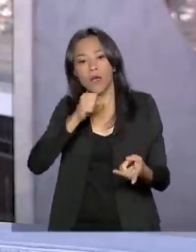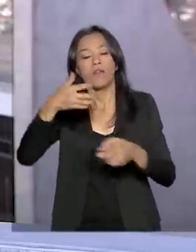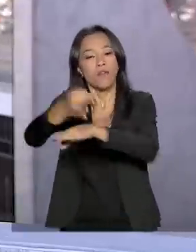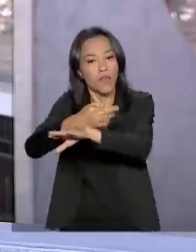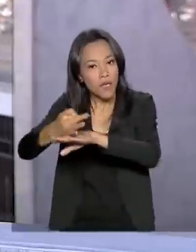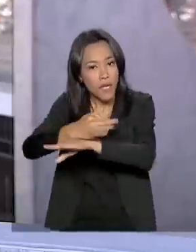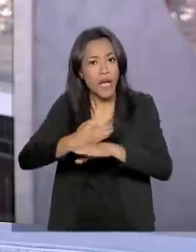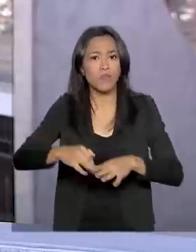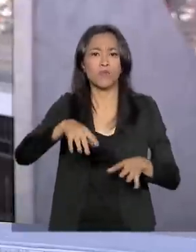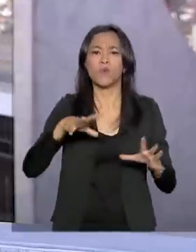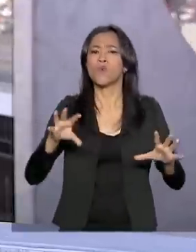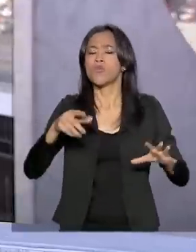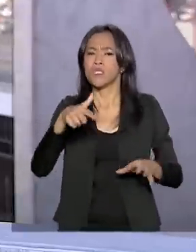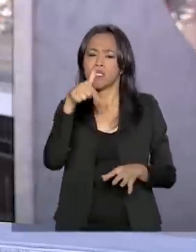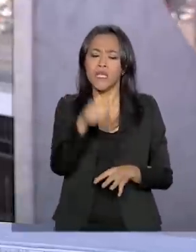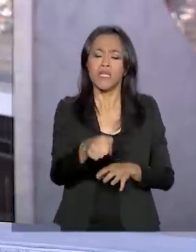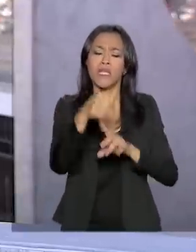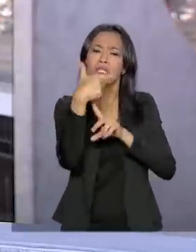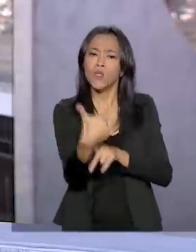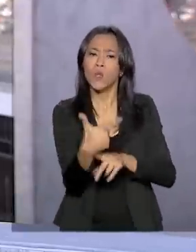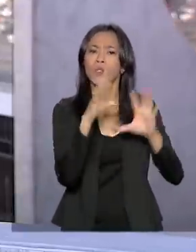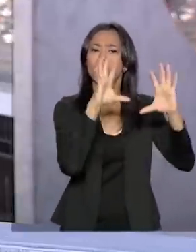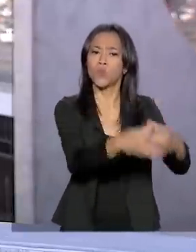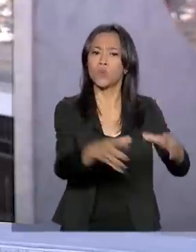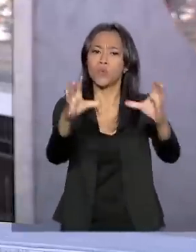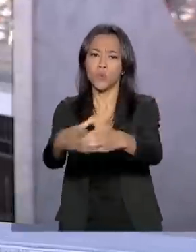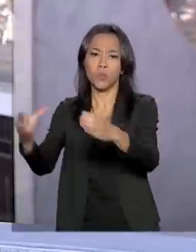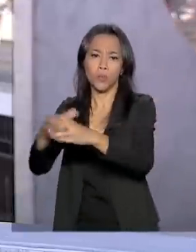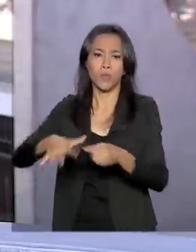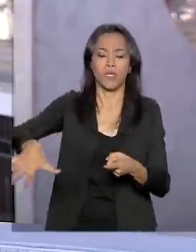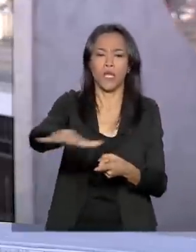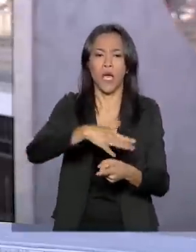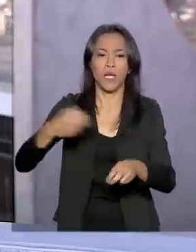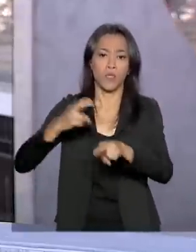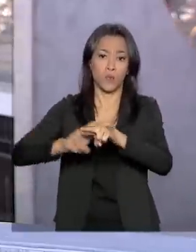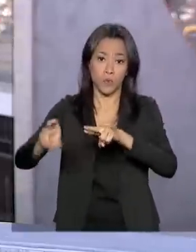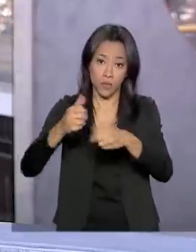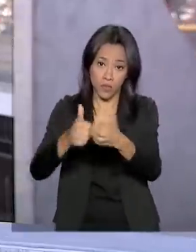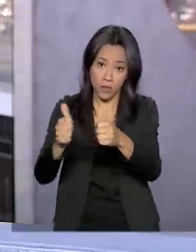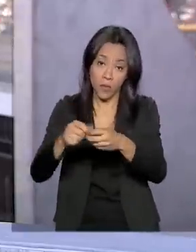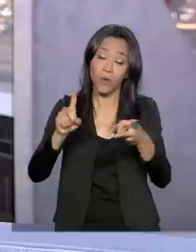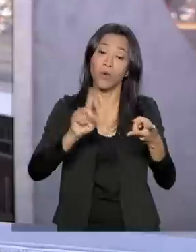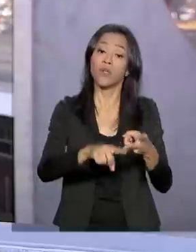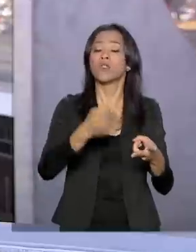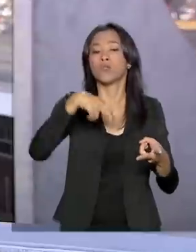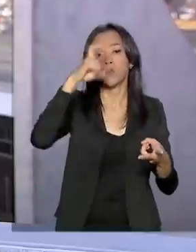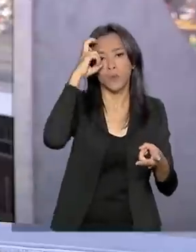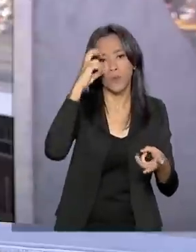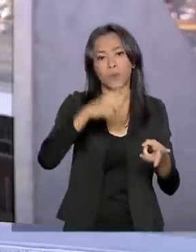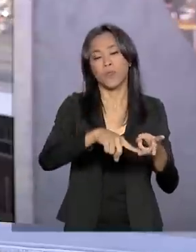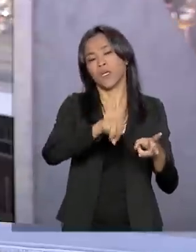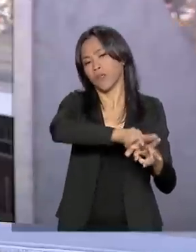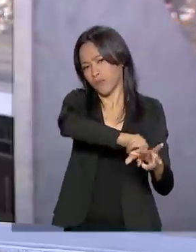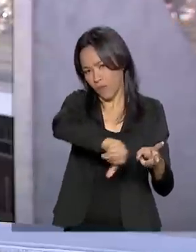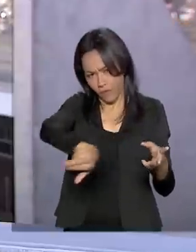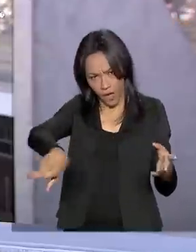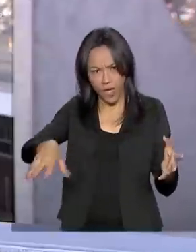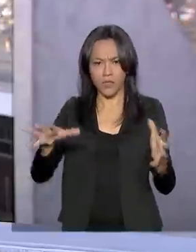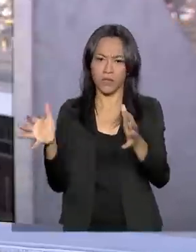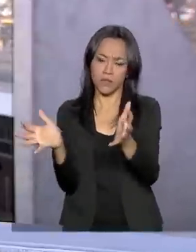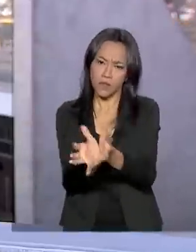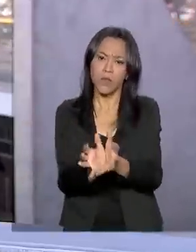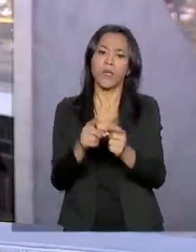ramos do comércio, da indústria, da cultura, do transporte e de serviços. Na portaria estão, por exemplo, as